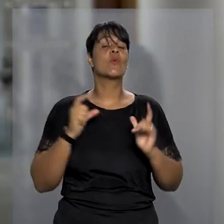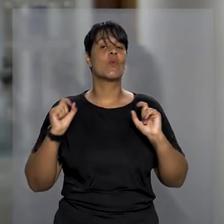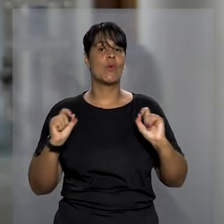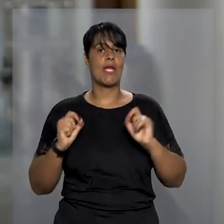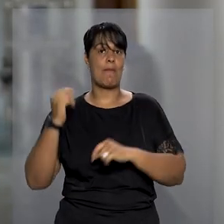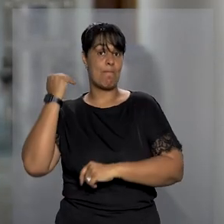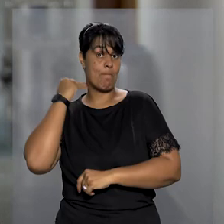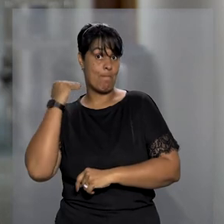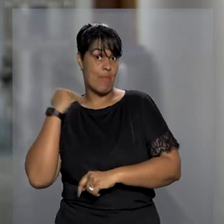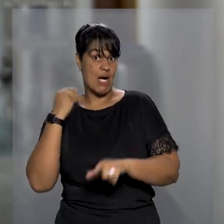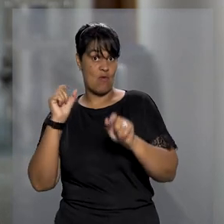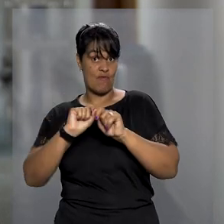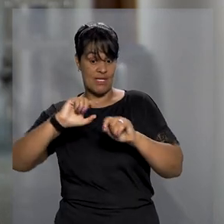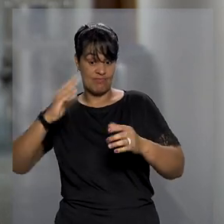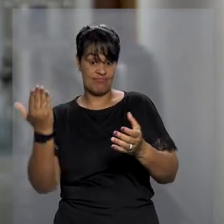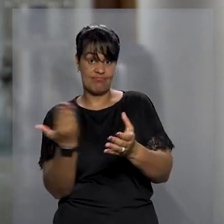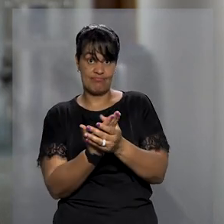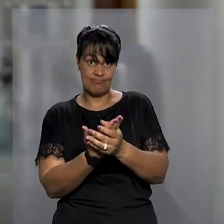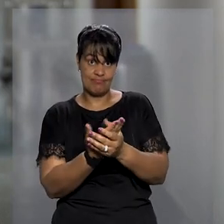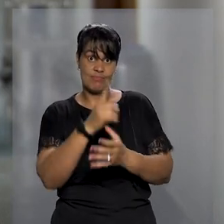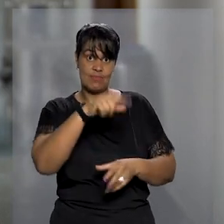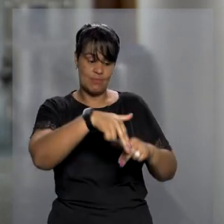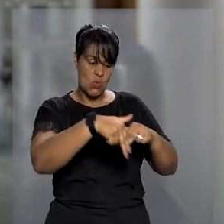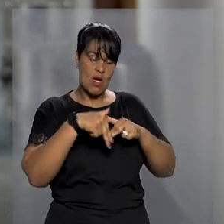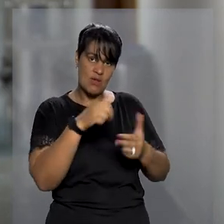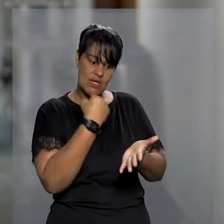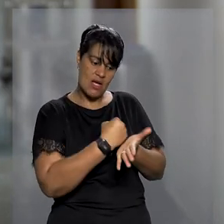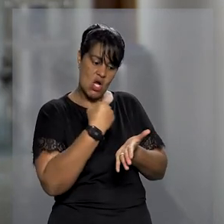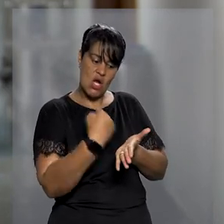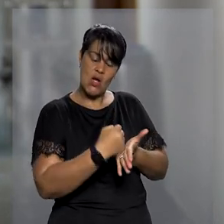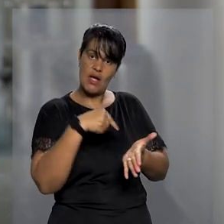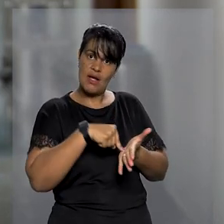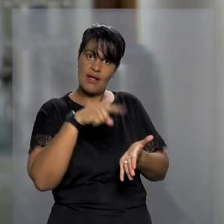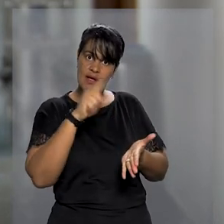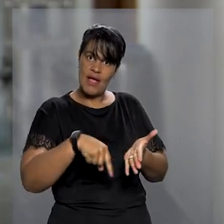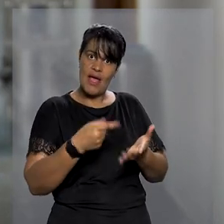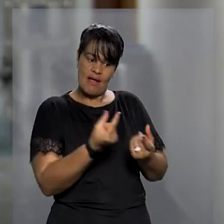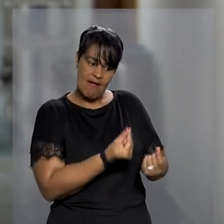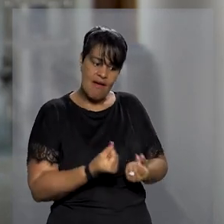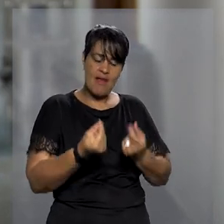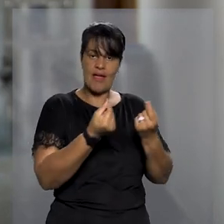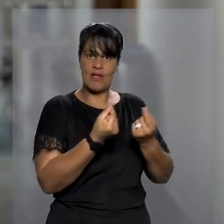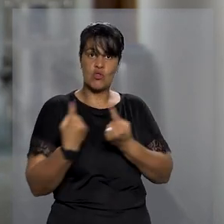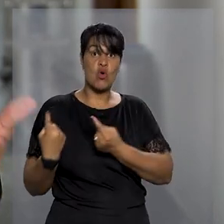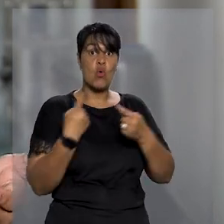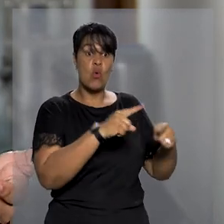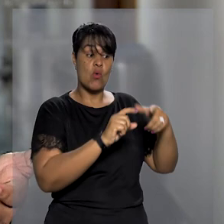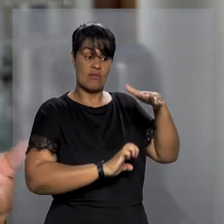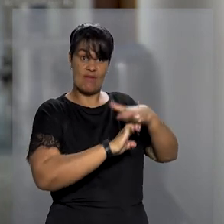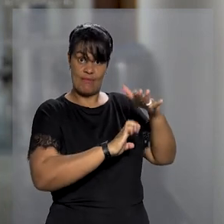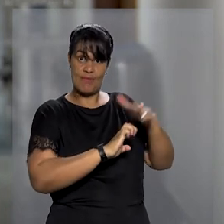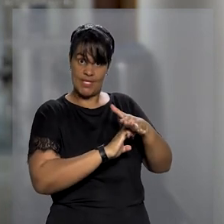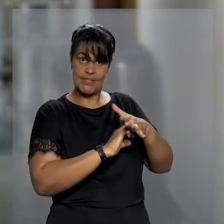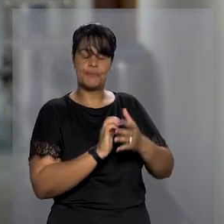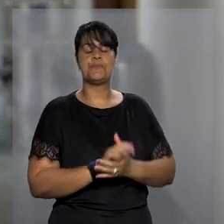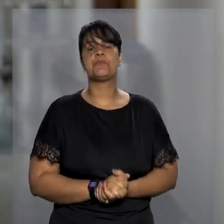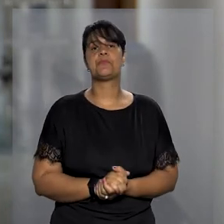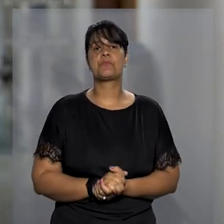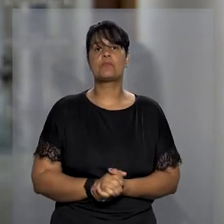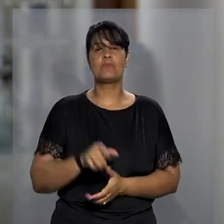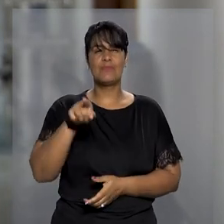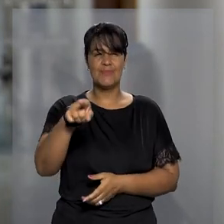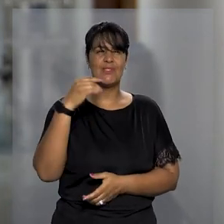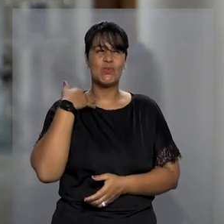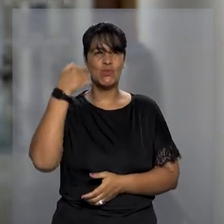um banco ajuizou a ação monitória baseada em contrato de crédito rotativo contra uma empresa e os sócios.